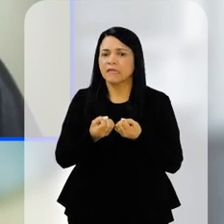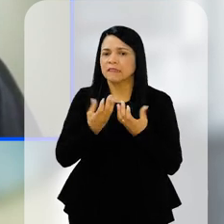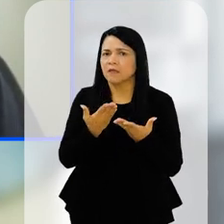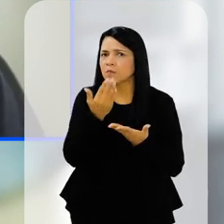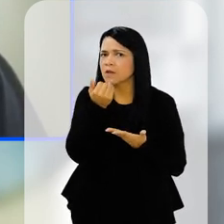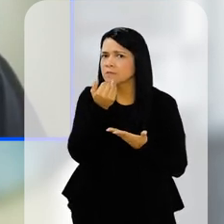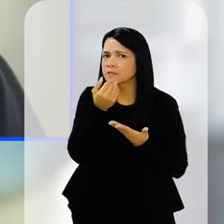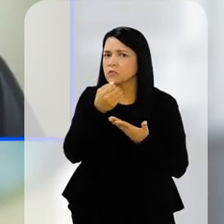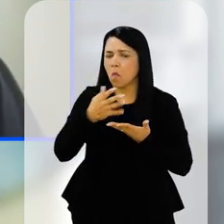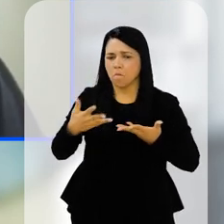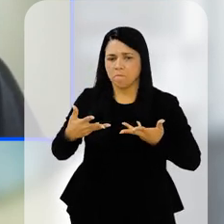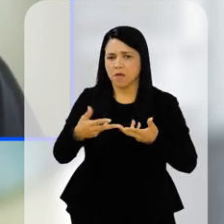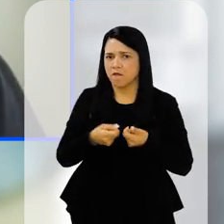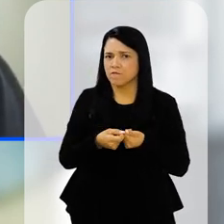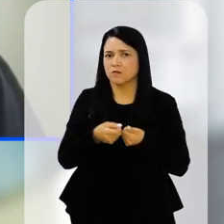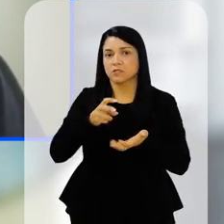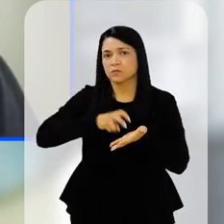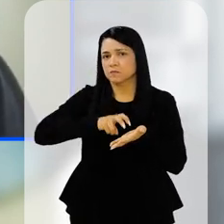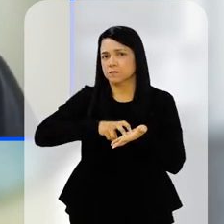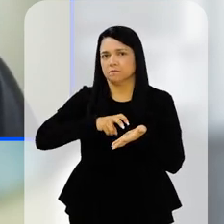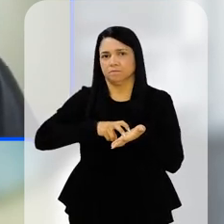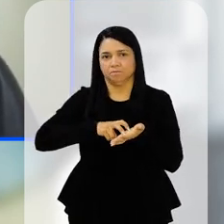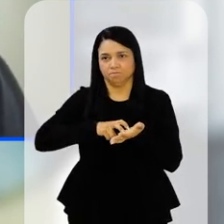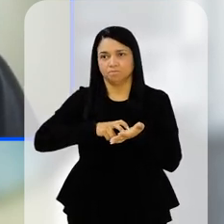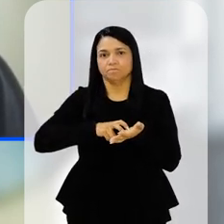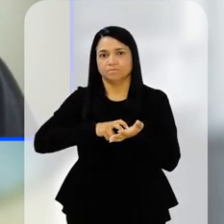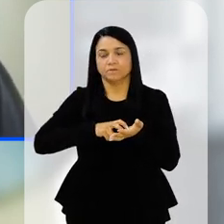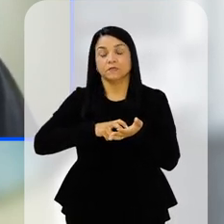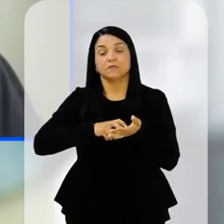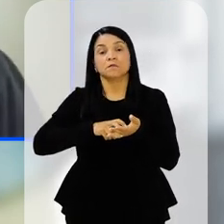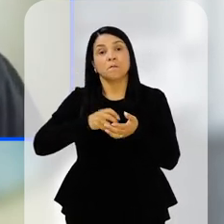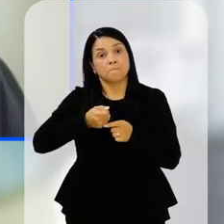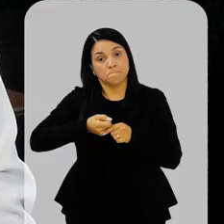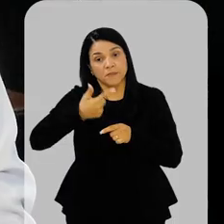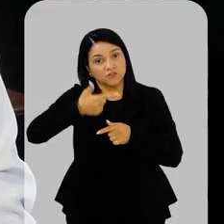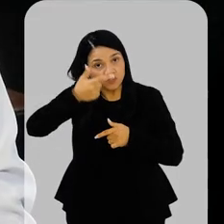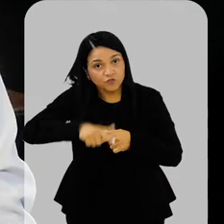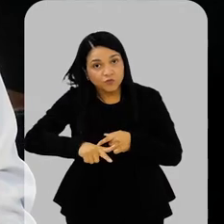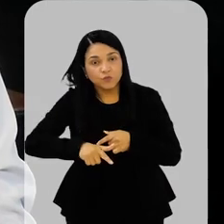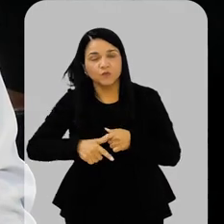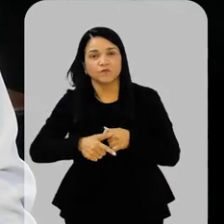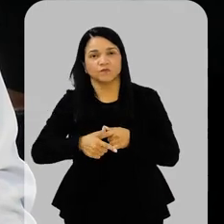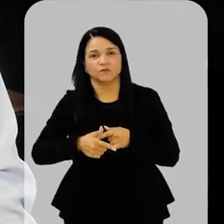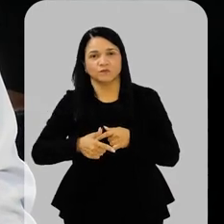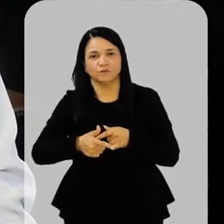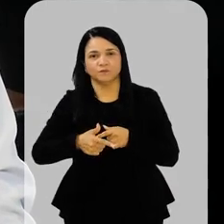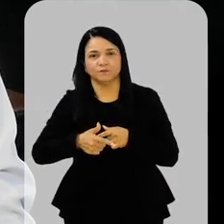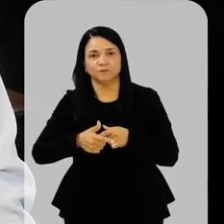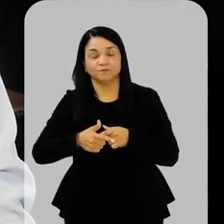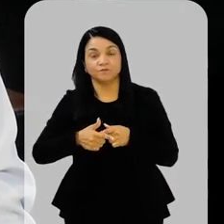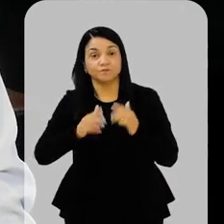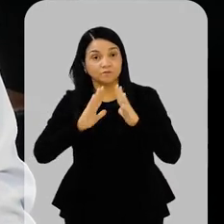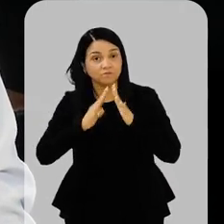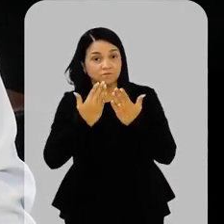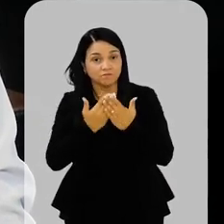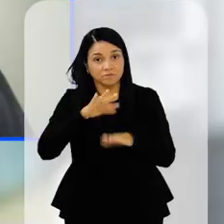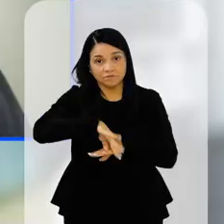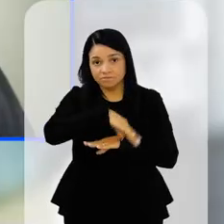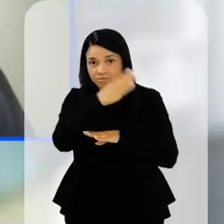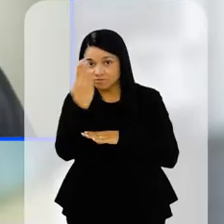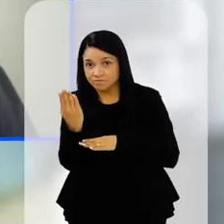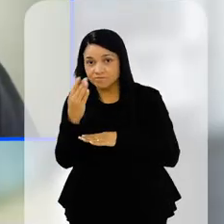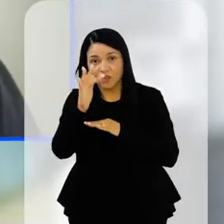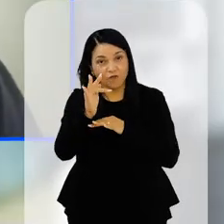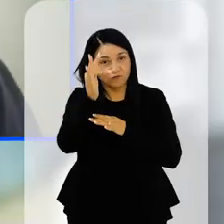alimentação muito bacana logo de manhã cedo, e depois outra alimentação ao meio-dia, e na escola de tempo integral, que é o